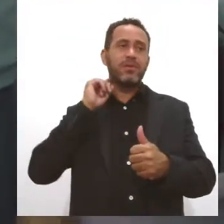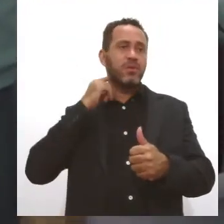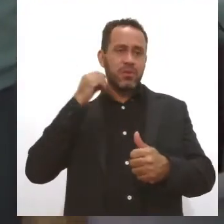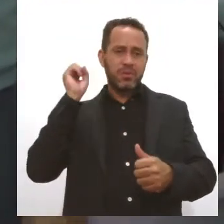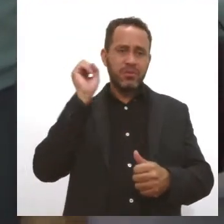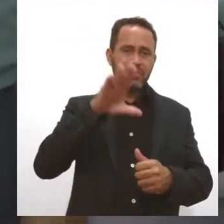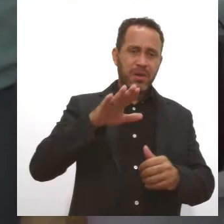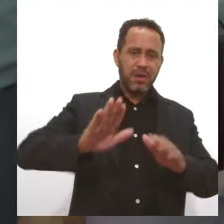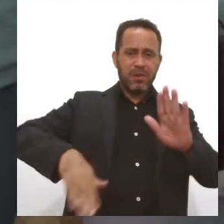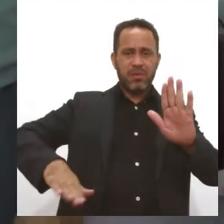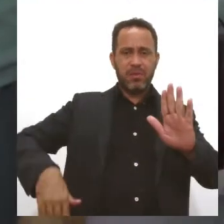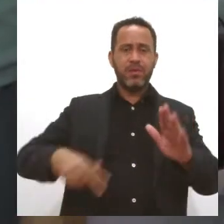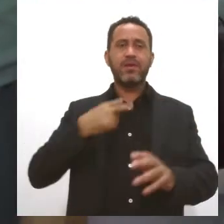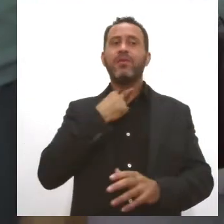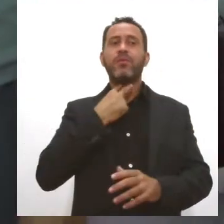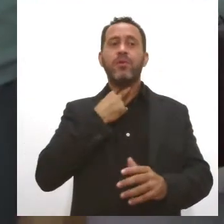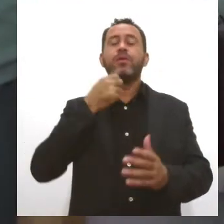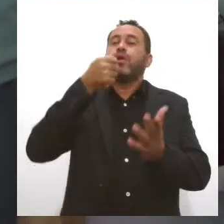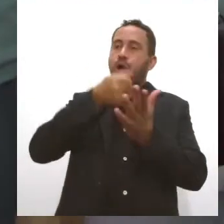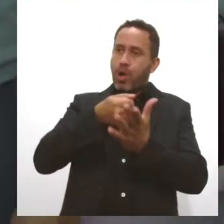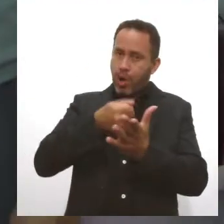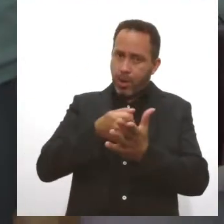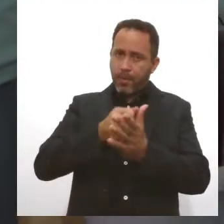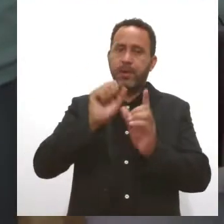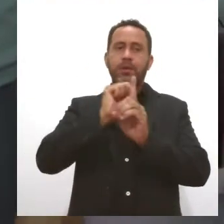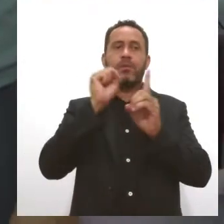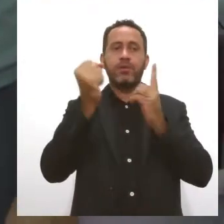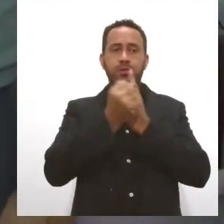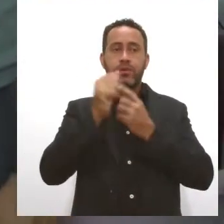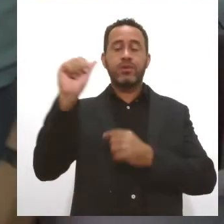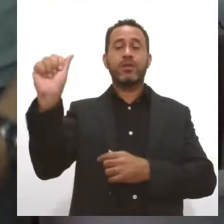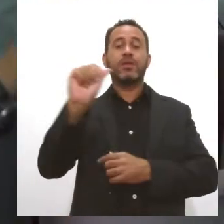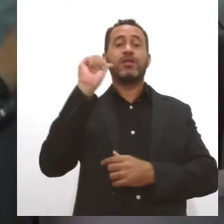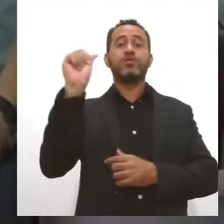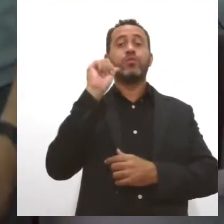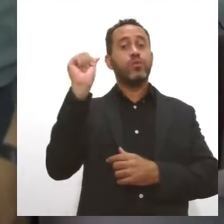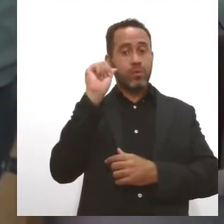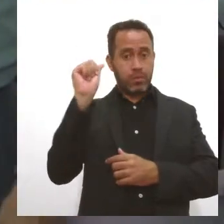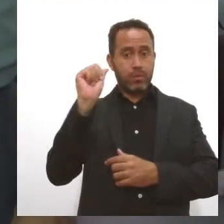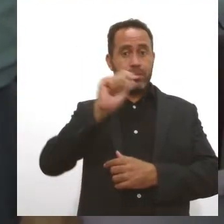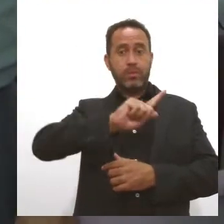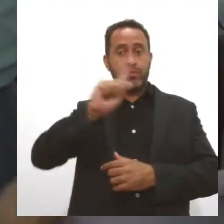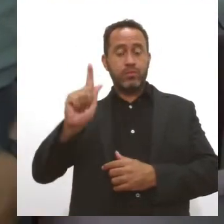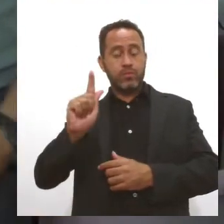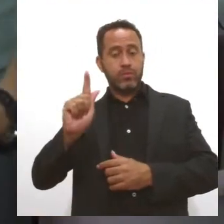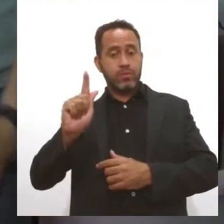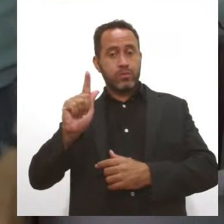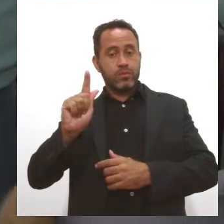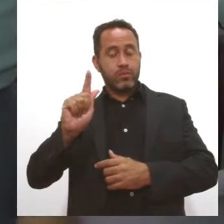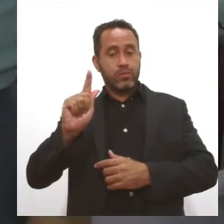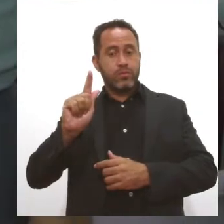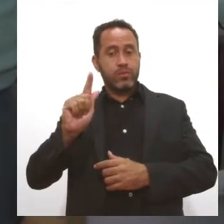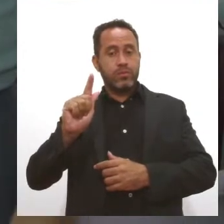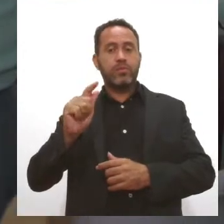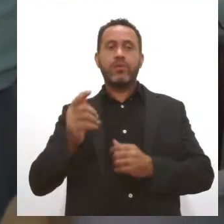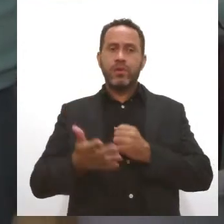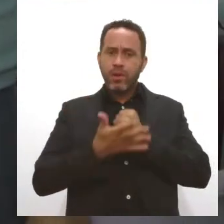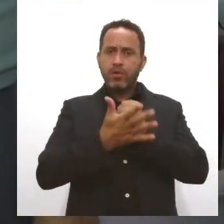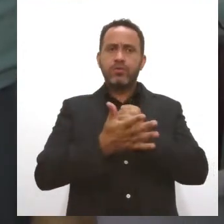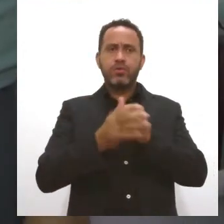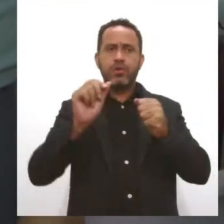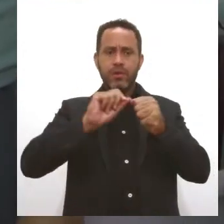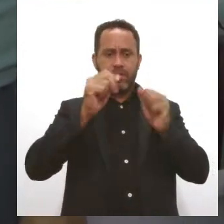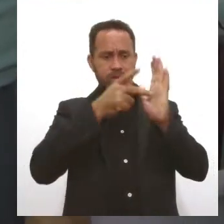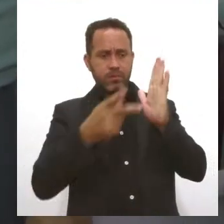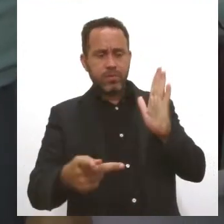mas também cobrar das autoridades, dos seus representantes, que elaborem projetos, façam